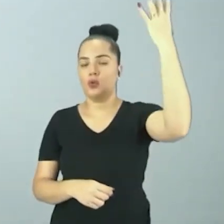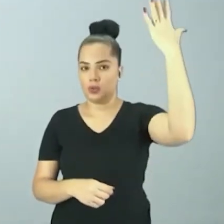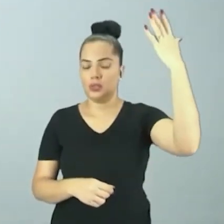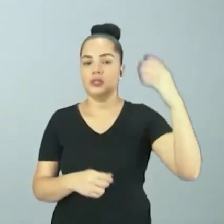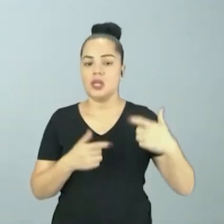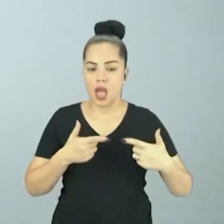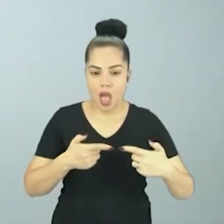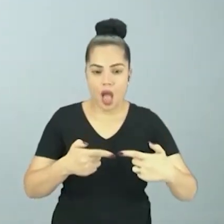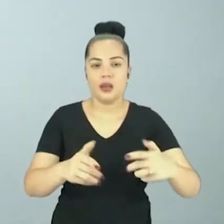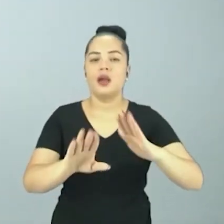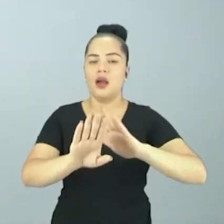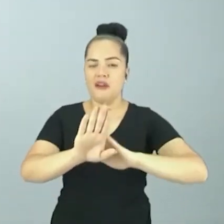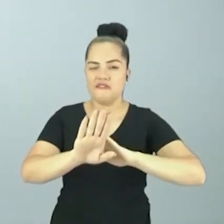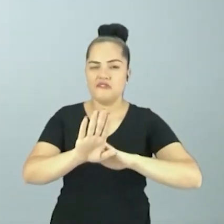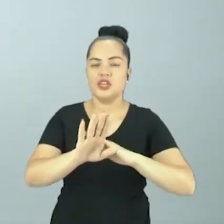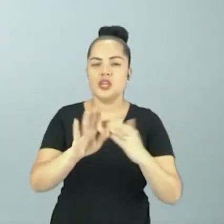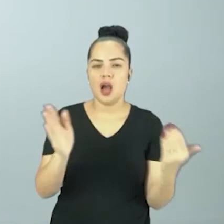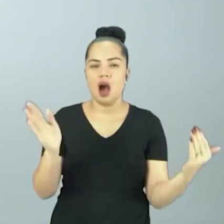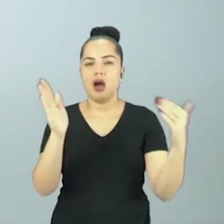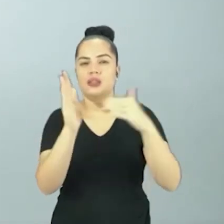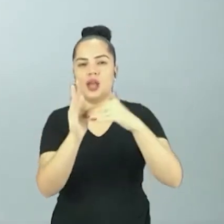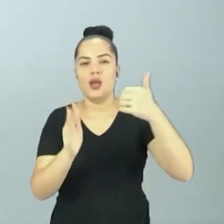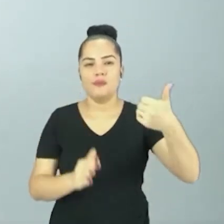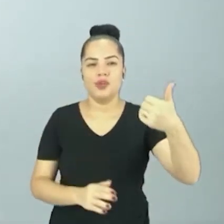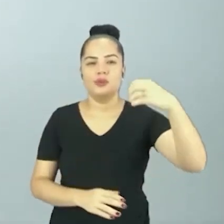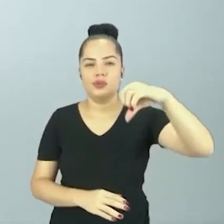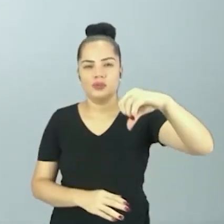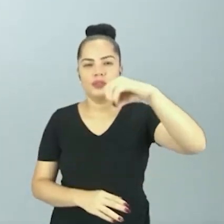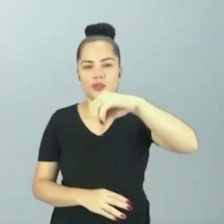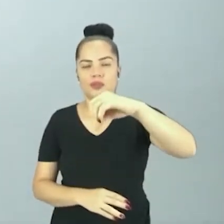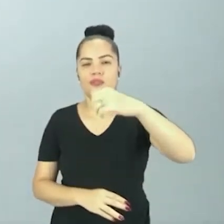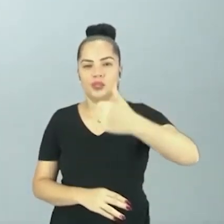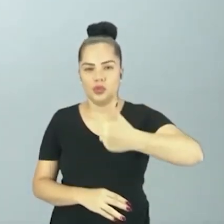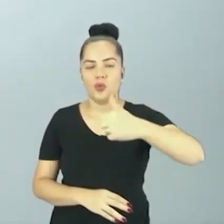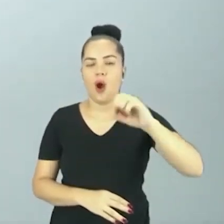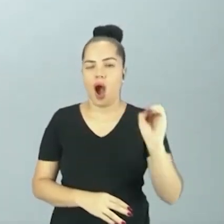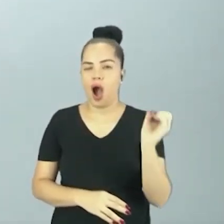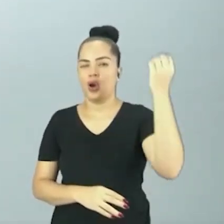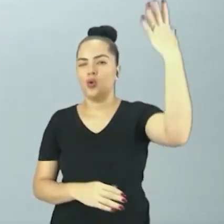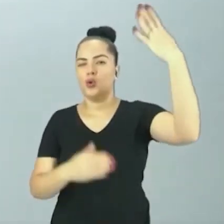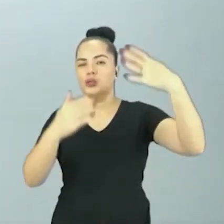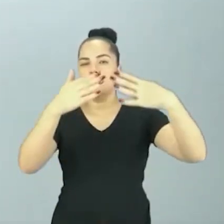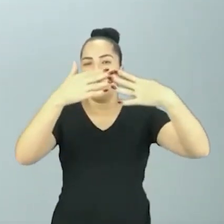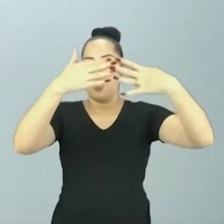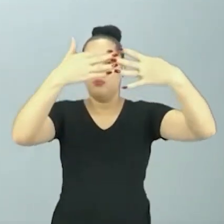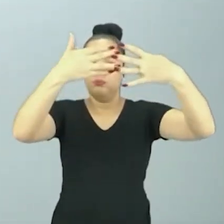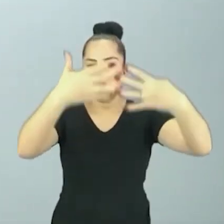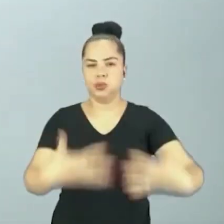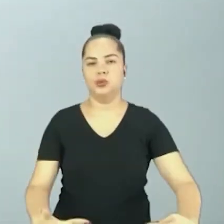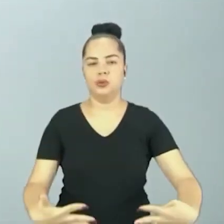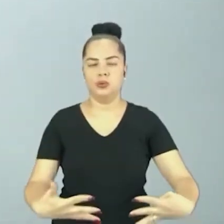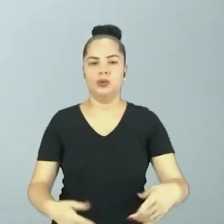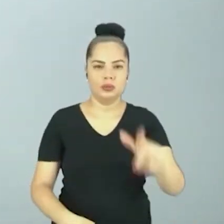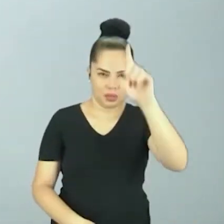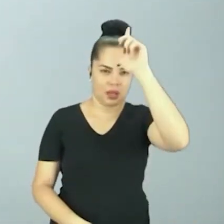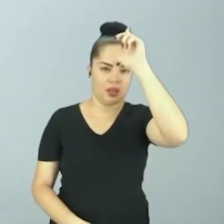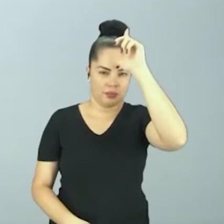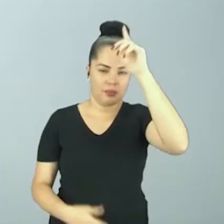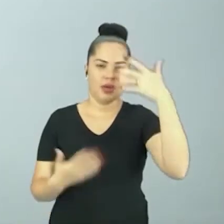até 1991, quando houve a queda do Muro de Berlim. Lembrando que datas anteriores a